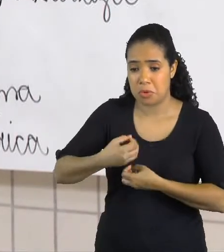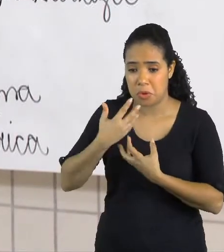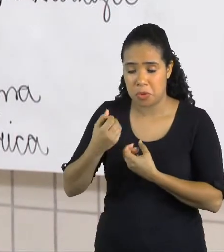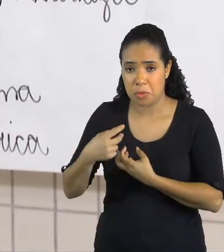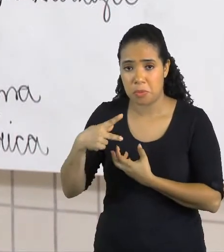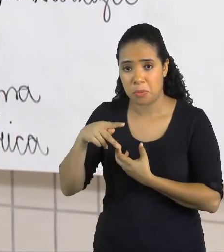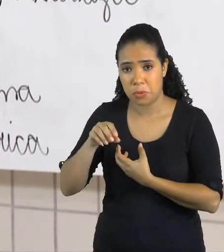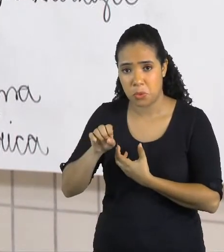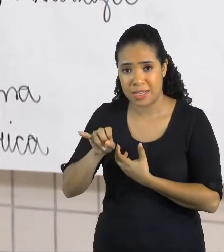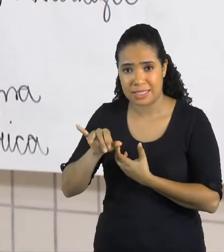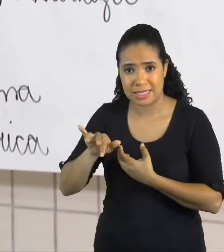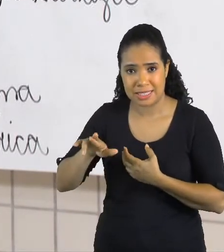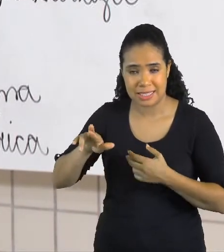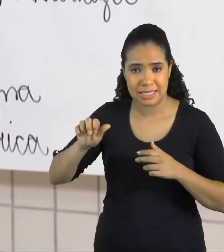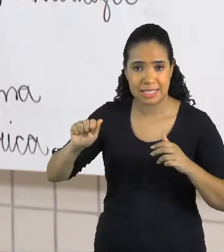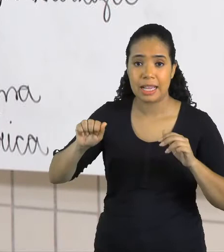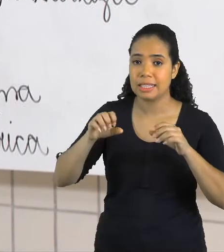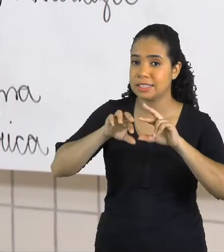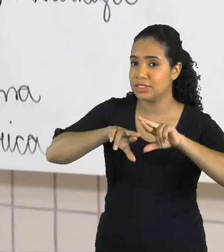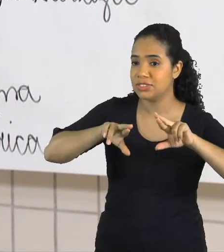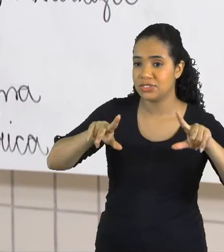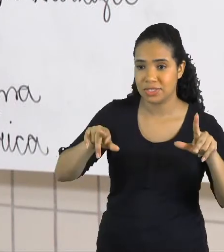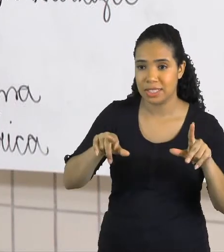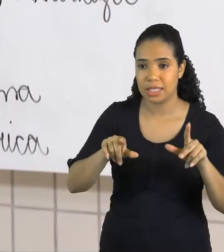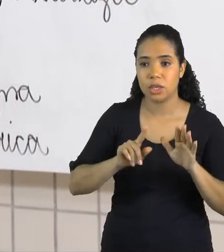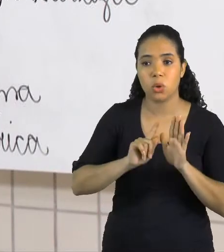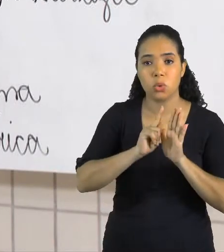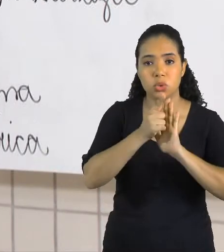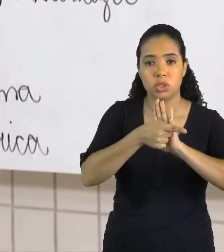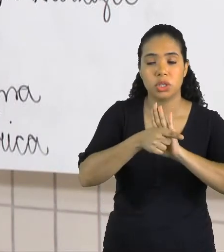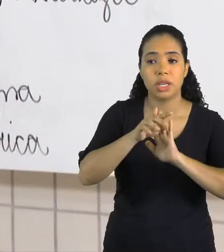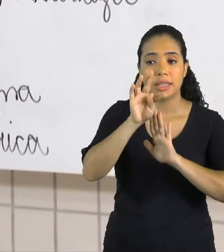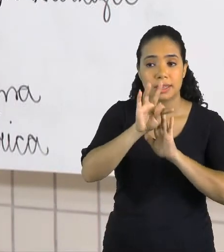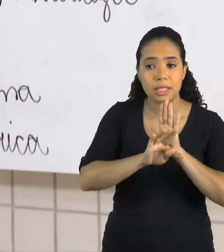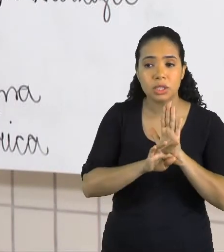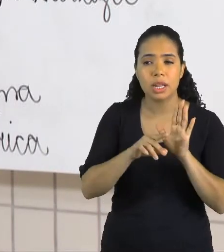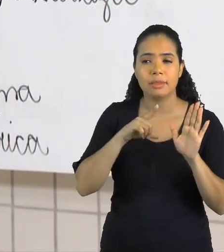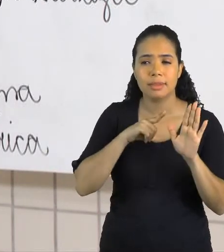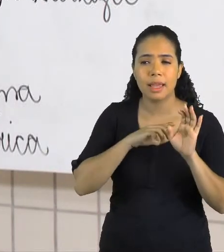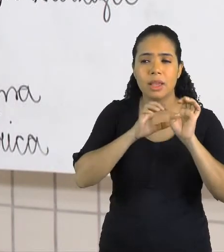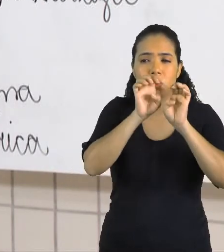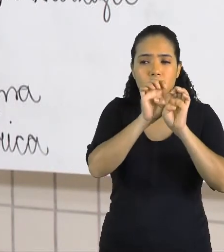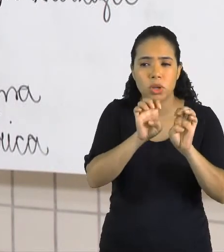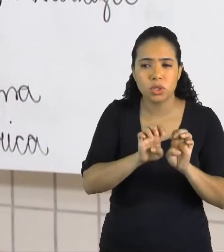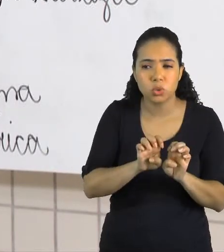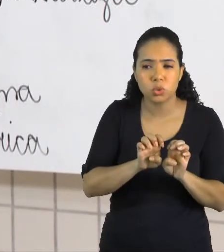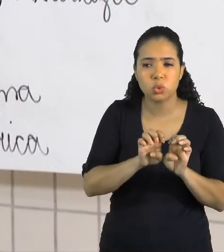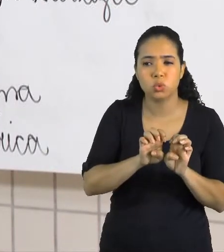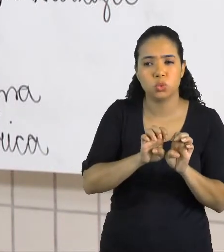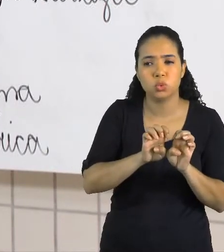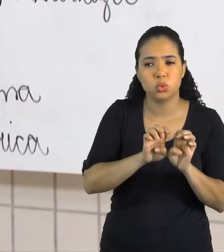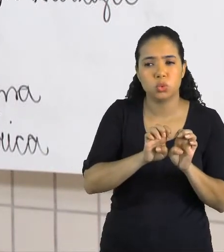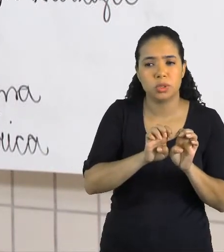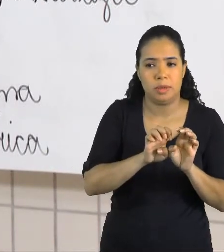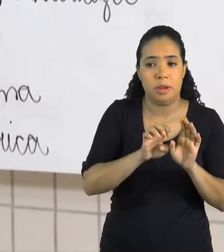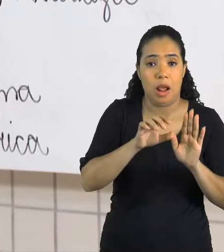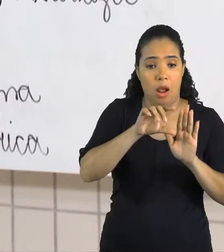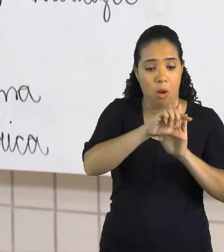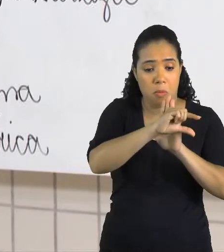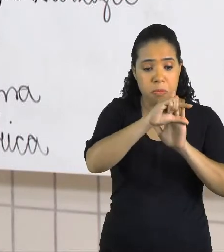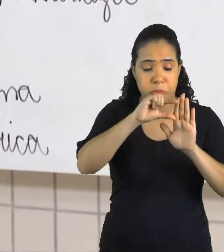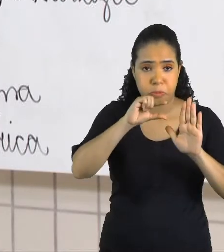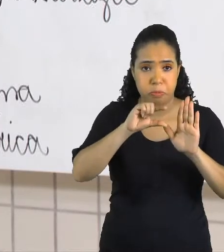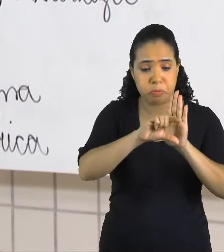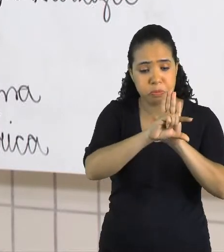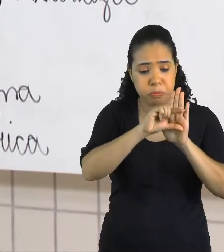tá bom? O poema é um gênero textual que tem uma estrutura. Ele vai ser escrito em verso. E o que é